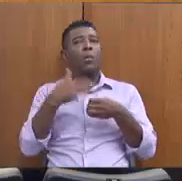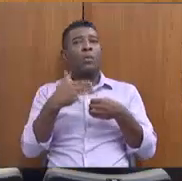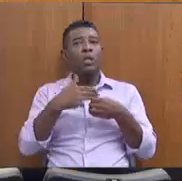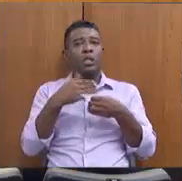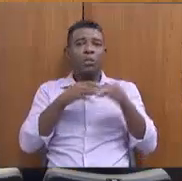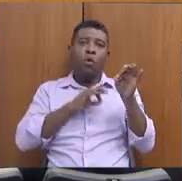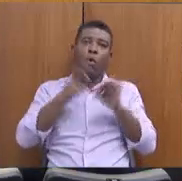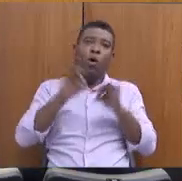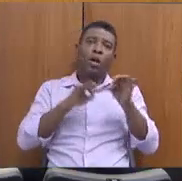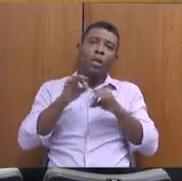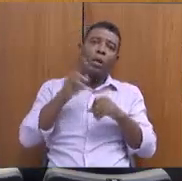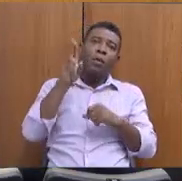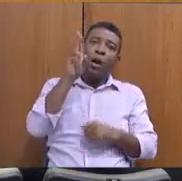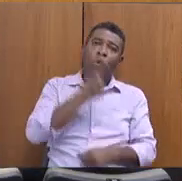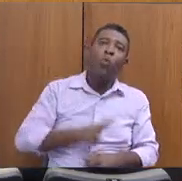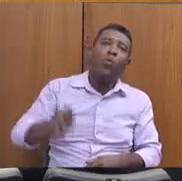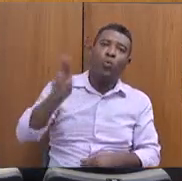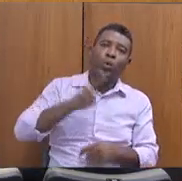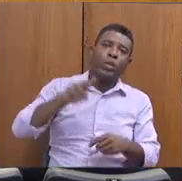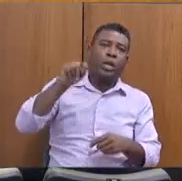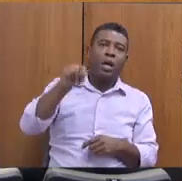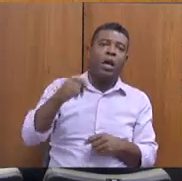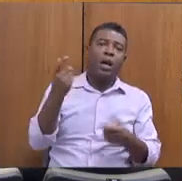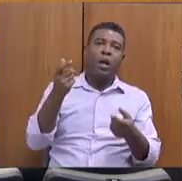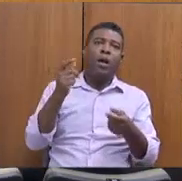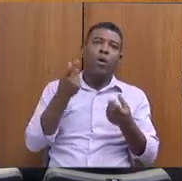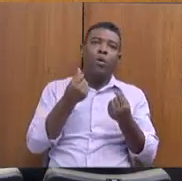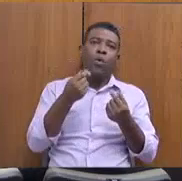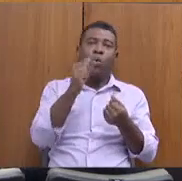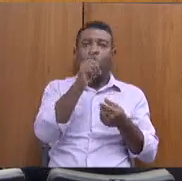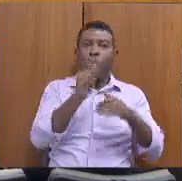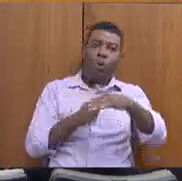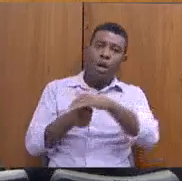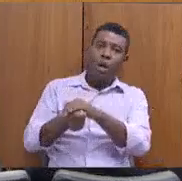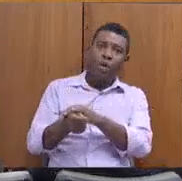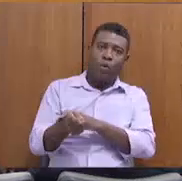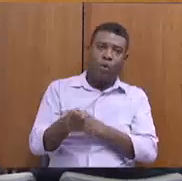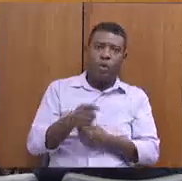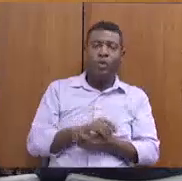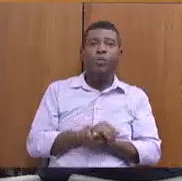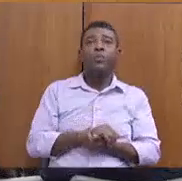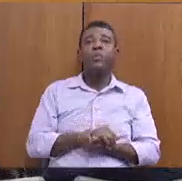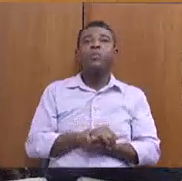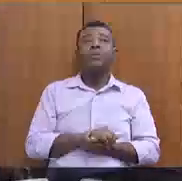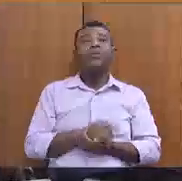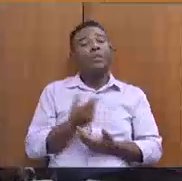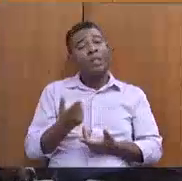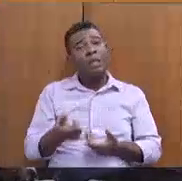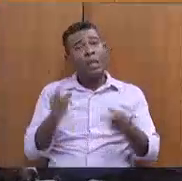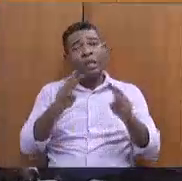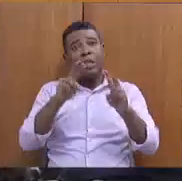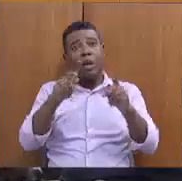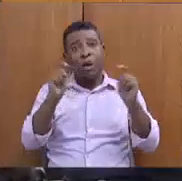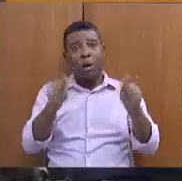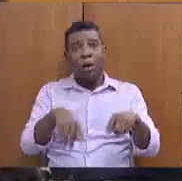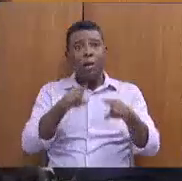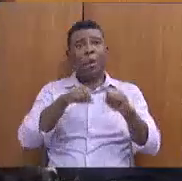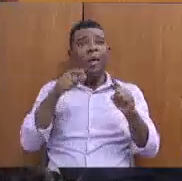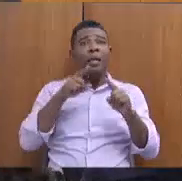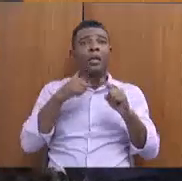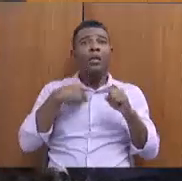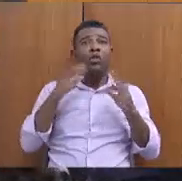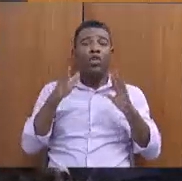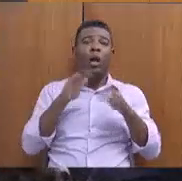ainda não vê integralmente, porque nós estamos elaborando os decretos ainda de competências, mas eu já conversei com o Carlos Alexandre para